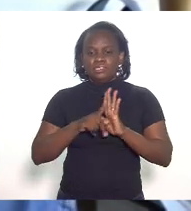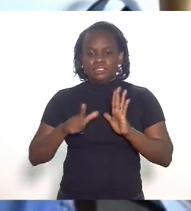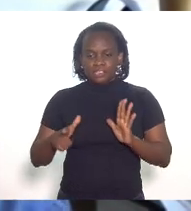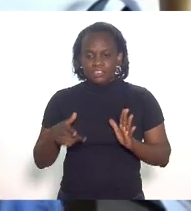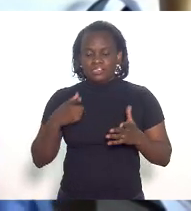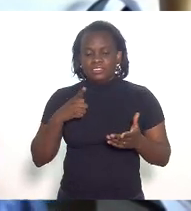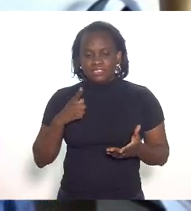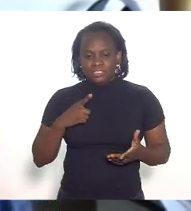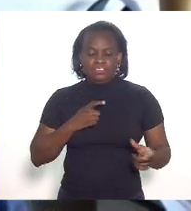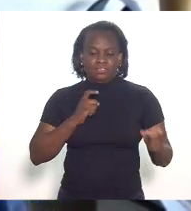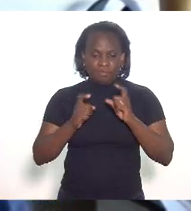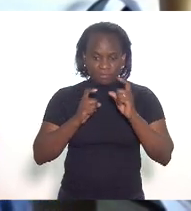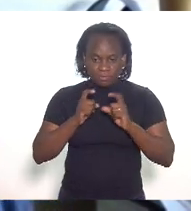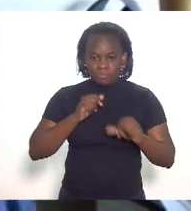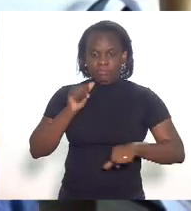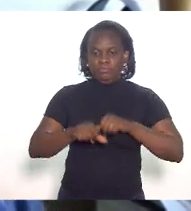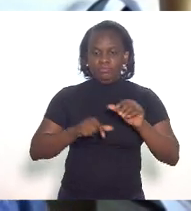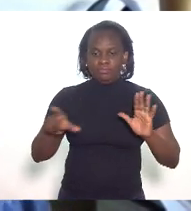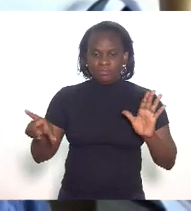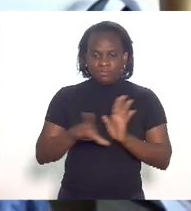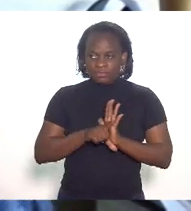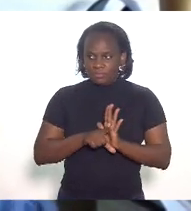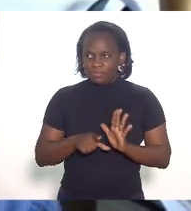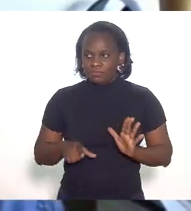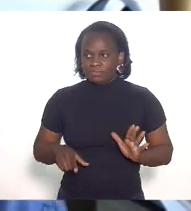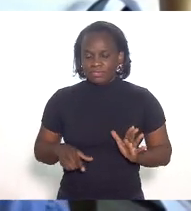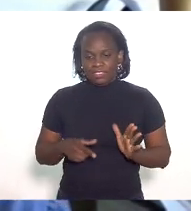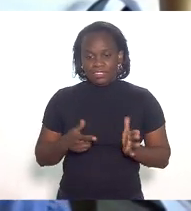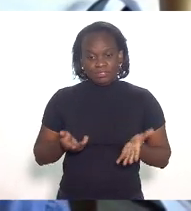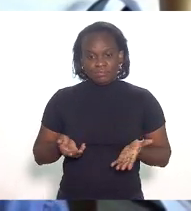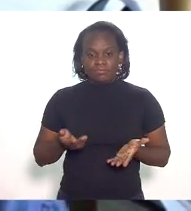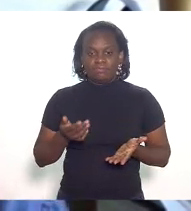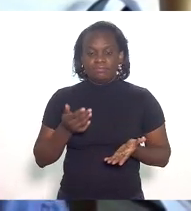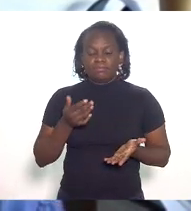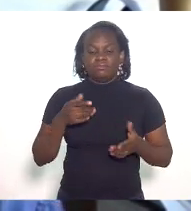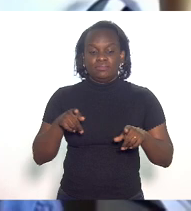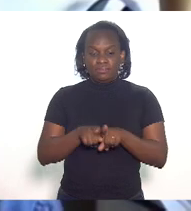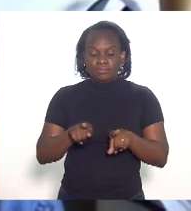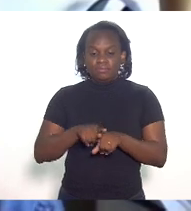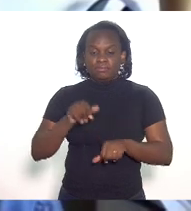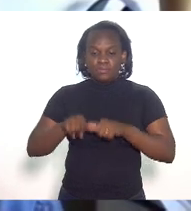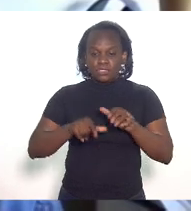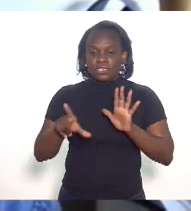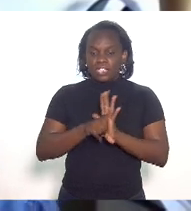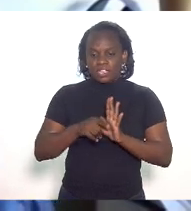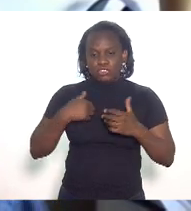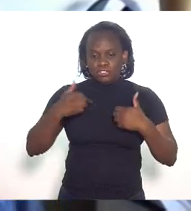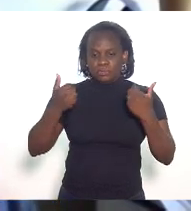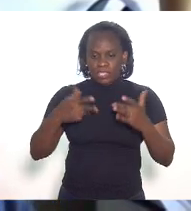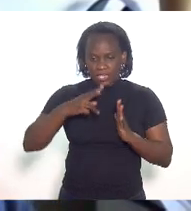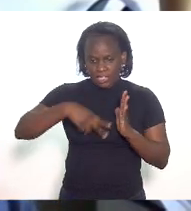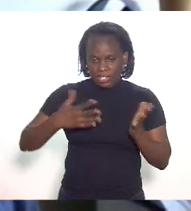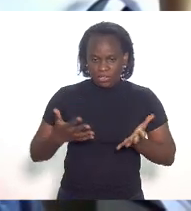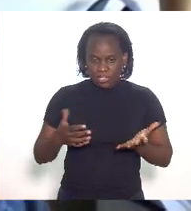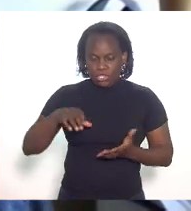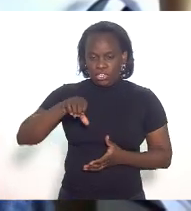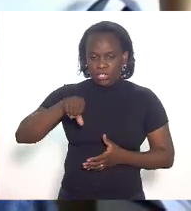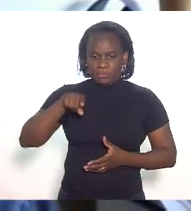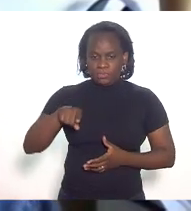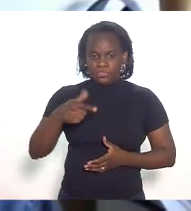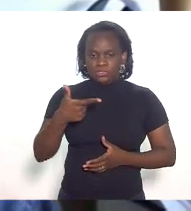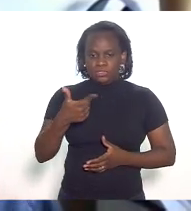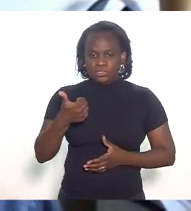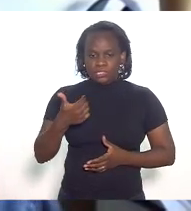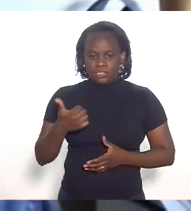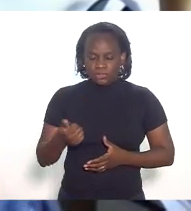discussão, virou lei e que se transformou na lei que eu acabei de ler aqui, em 9.214